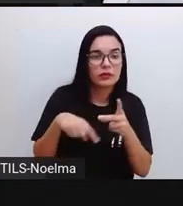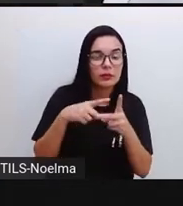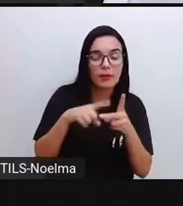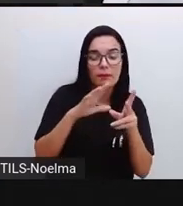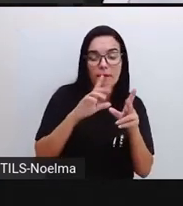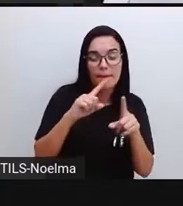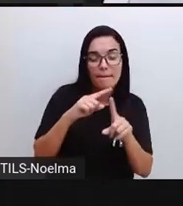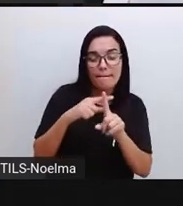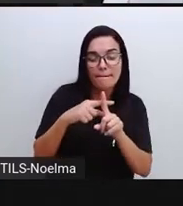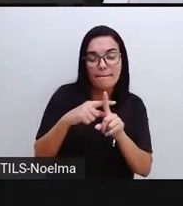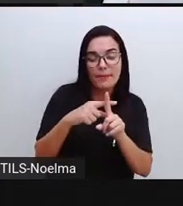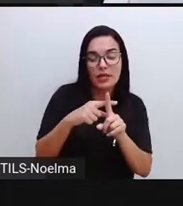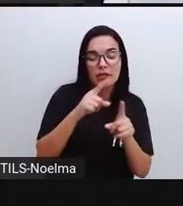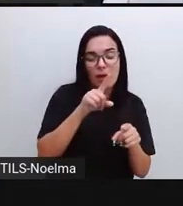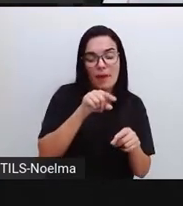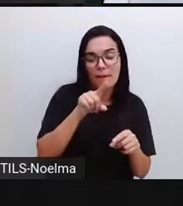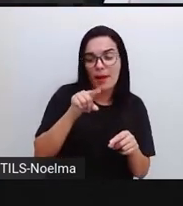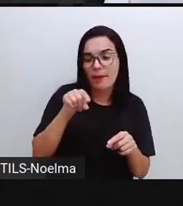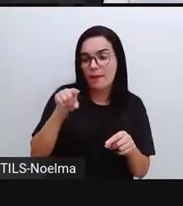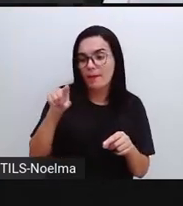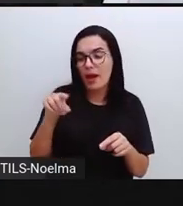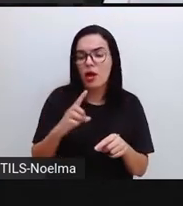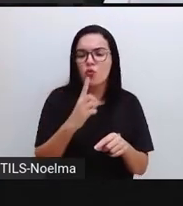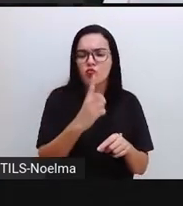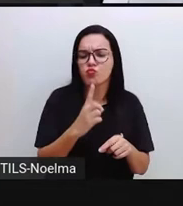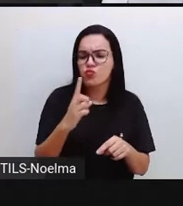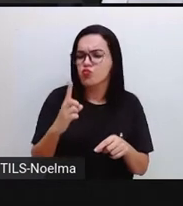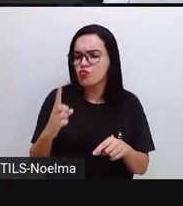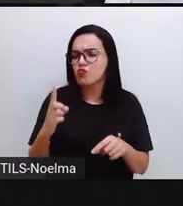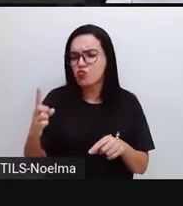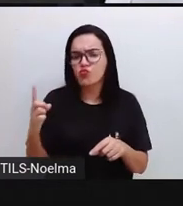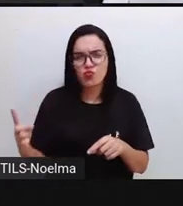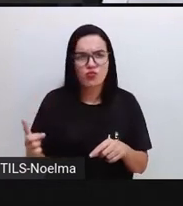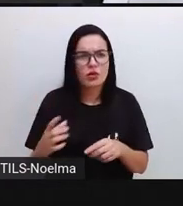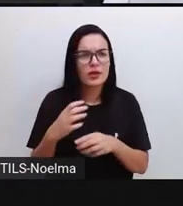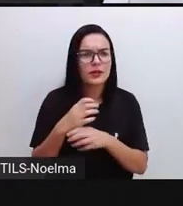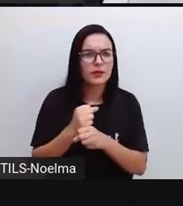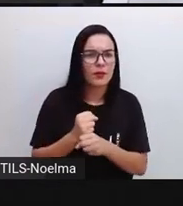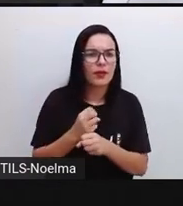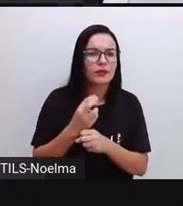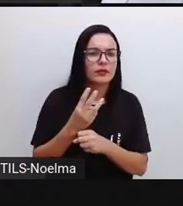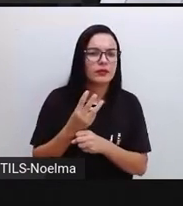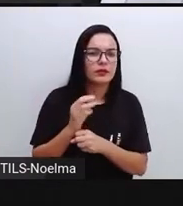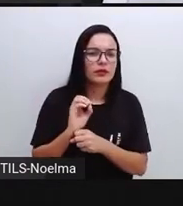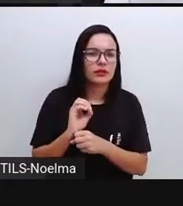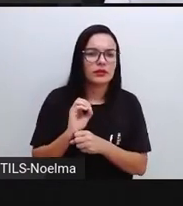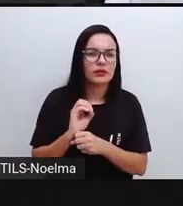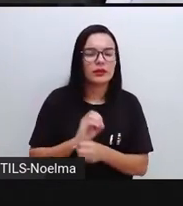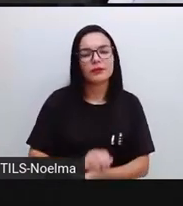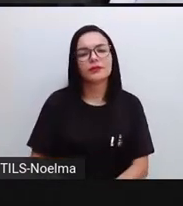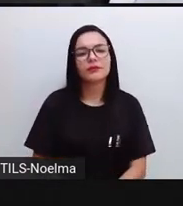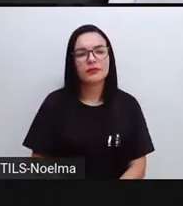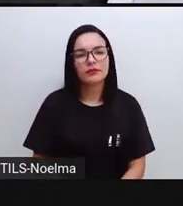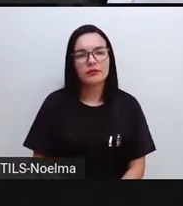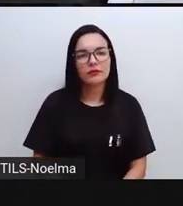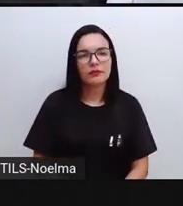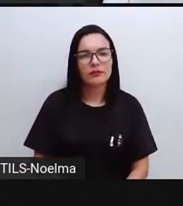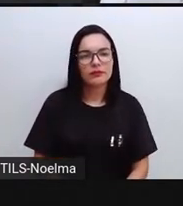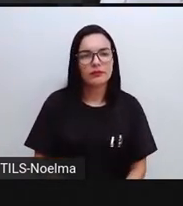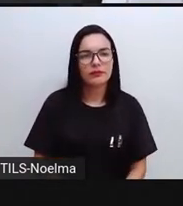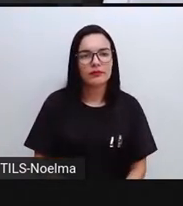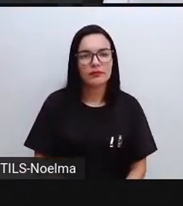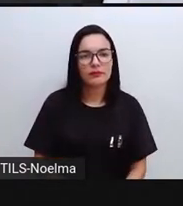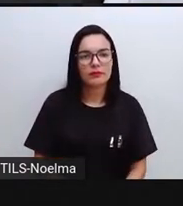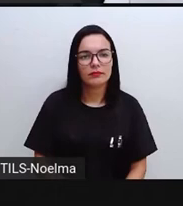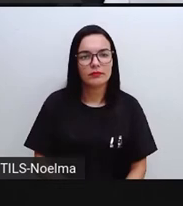mais 10 selos, ir desenhando e contando de um em um, tá? Até chegar em 30, depois contar e ver